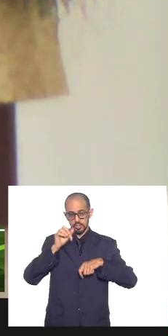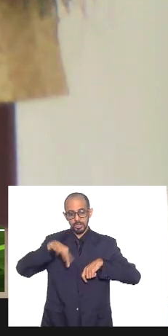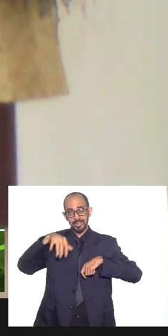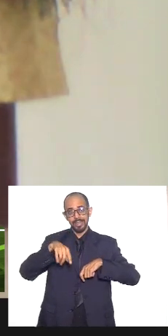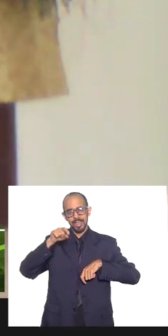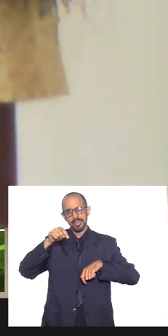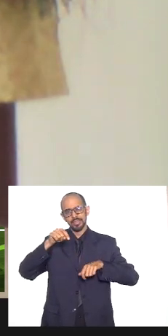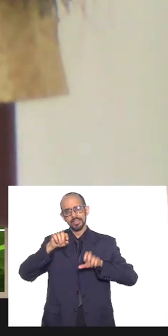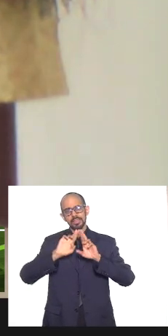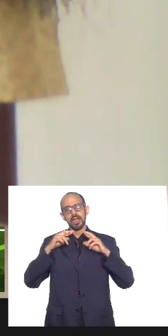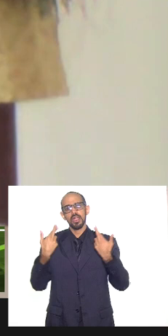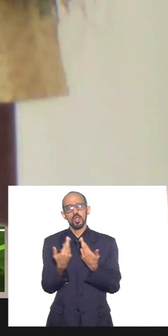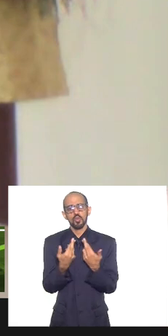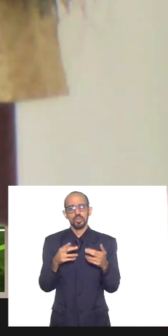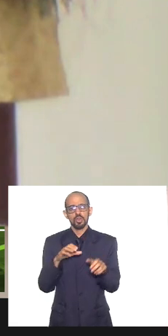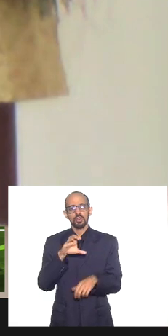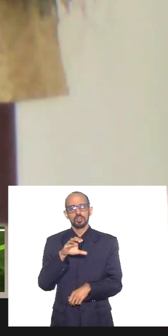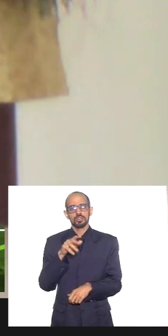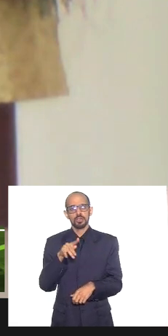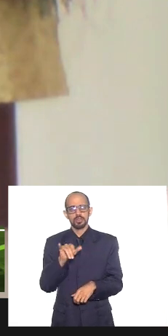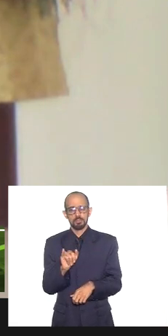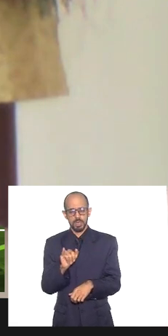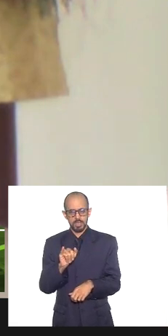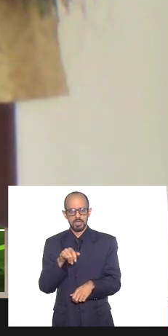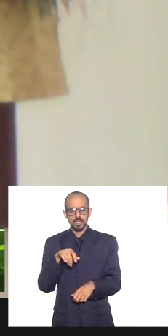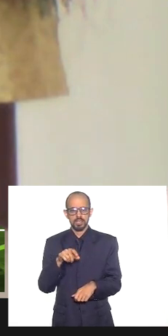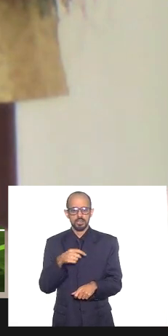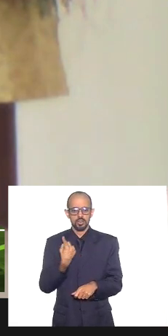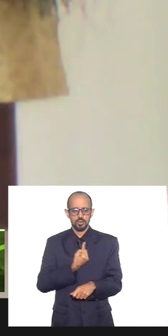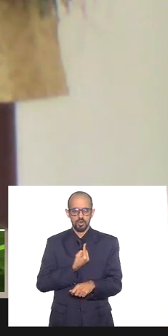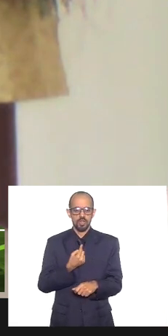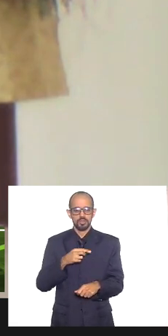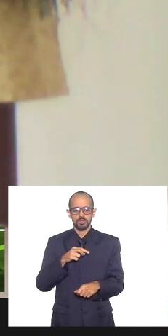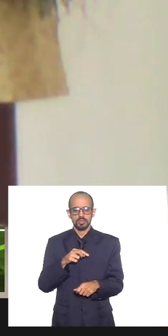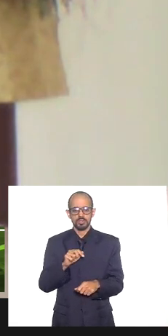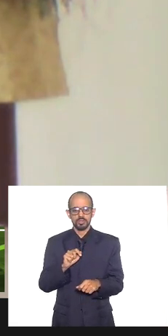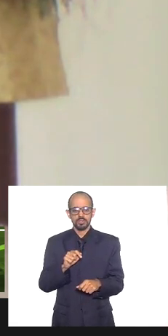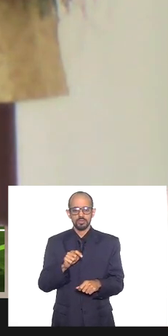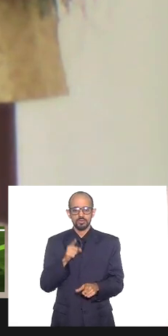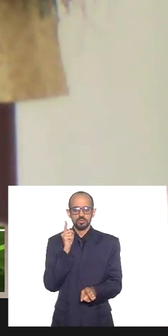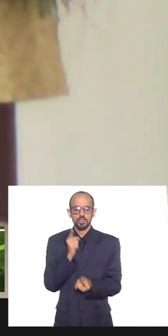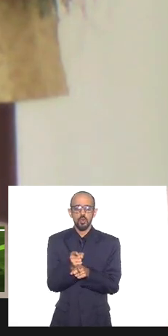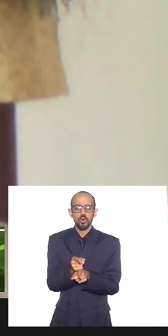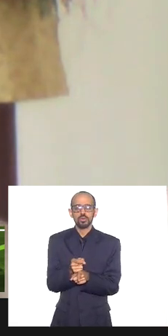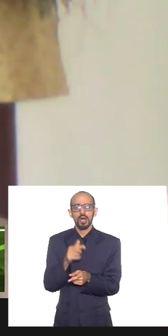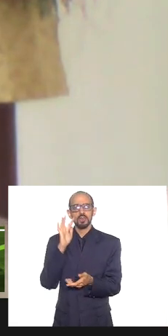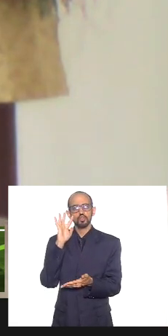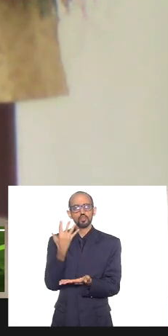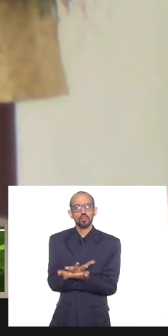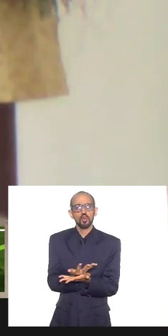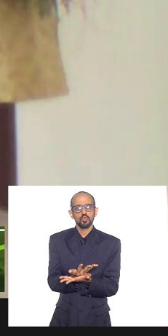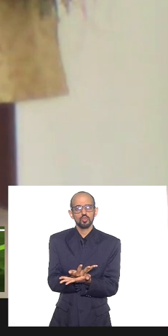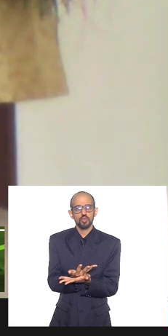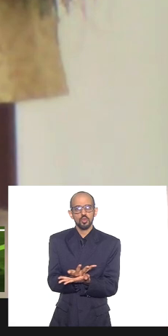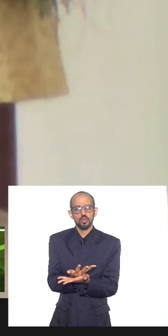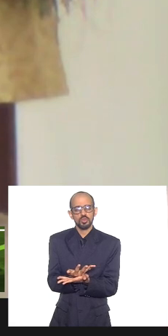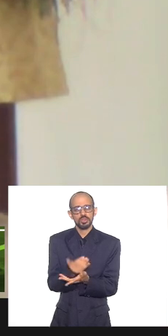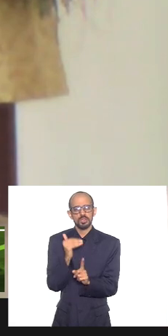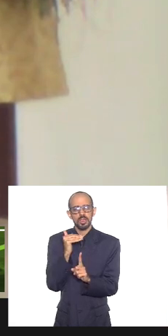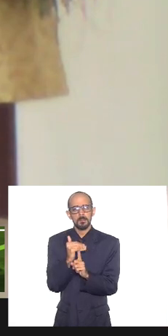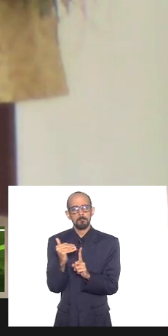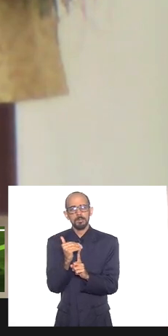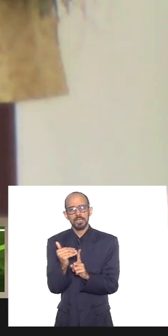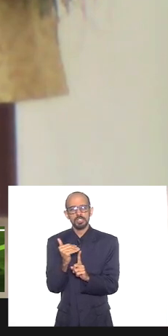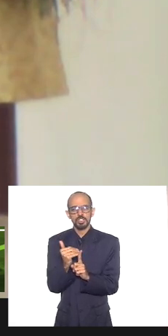CPI importante. Acho que a gente vai encontrar soluções medianas